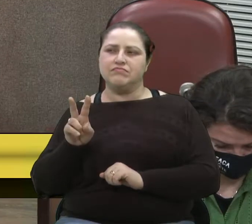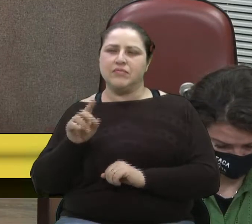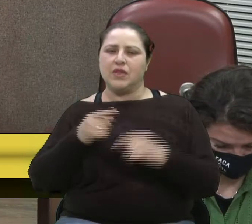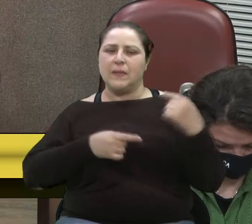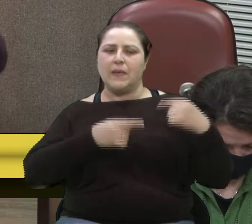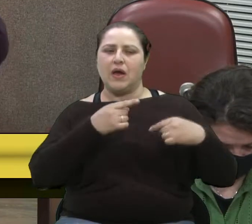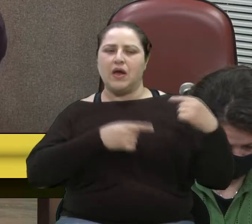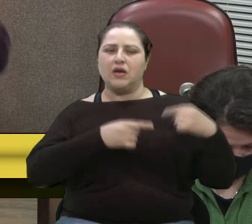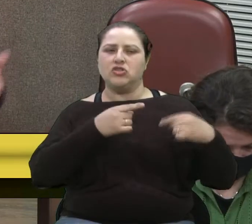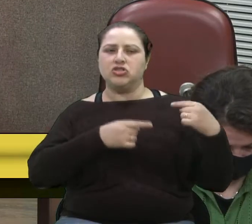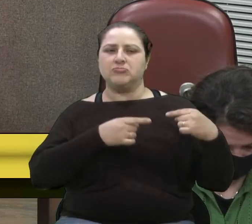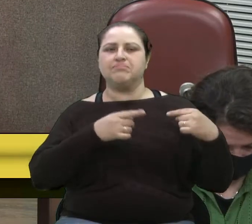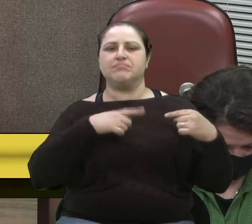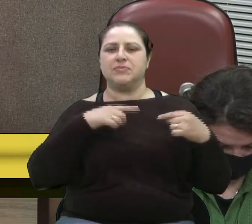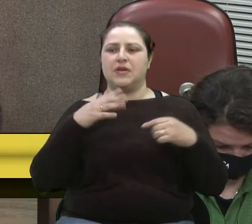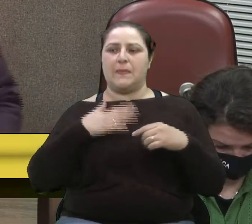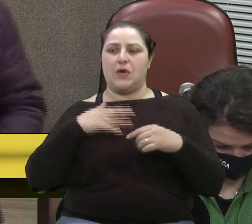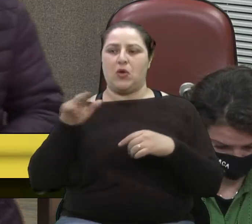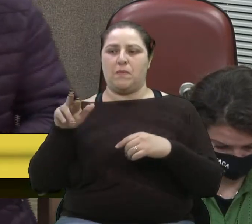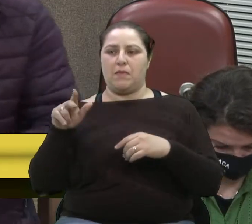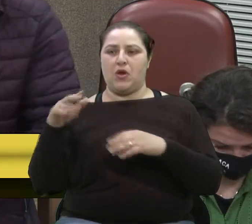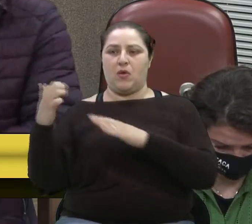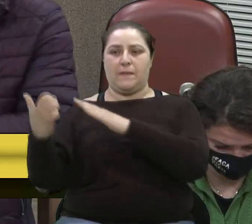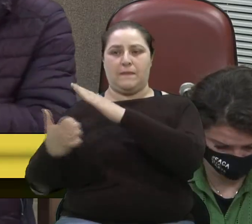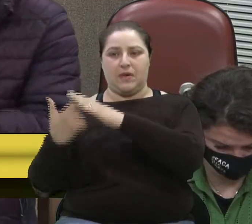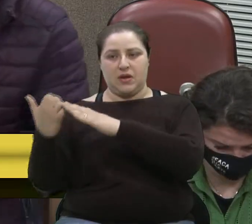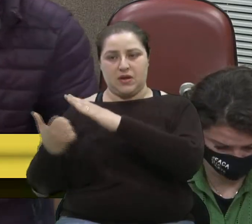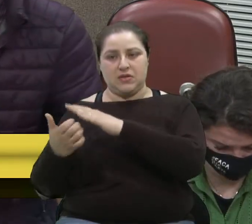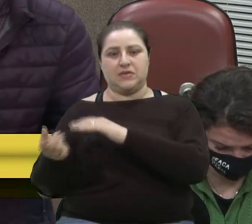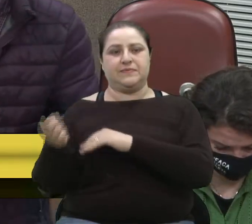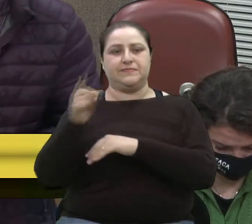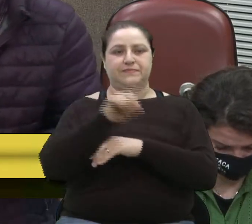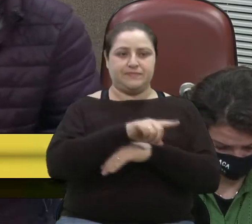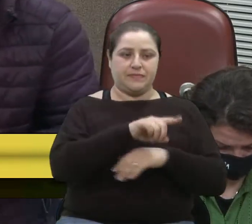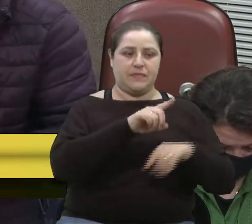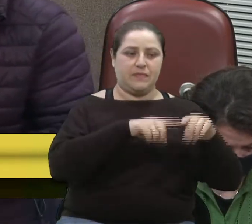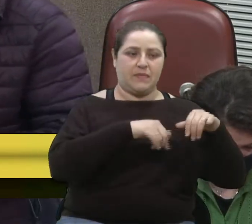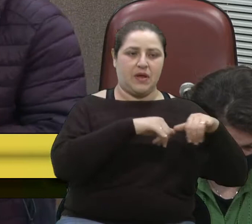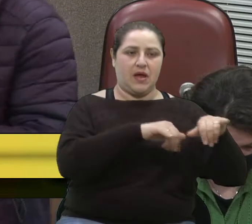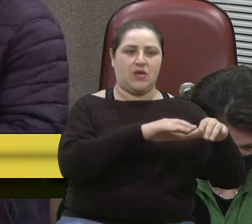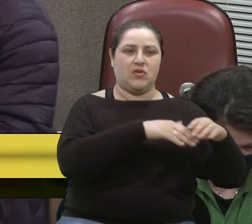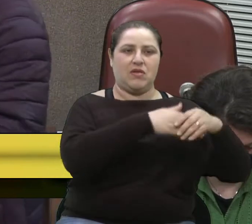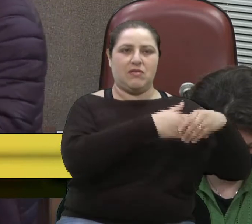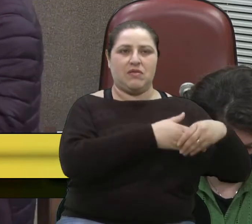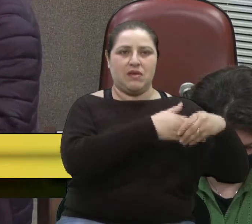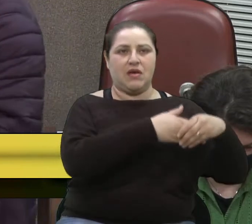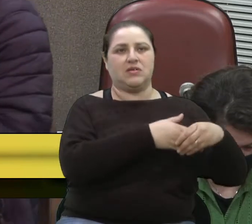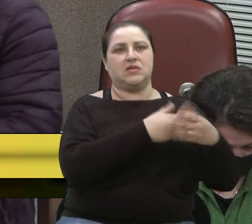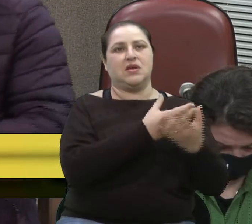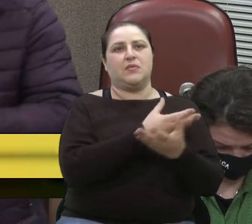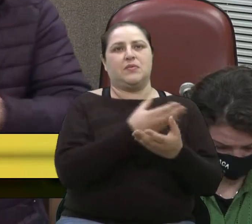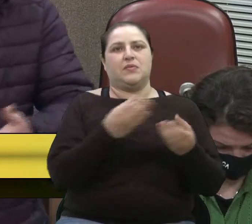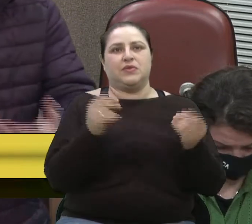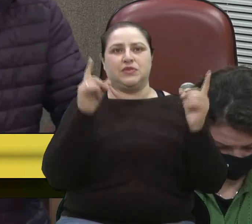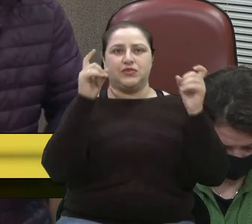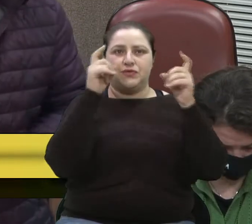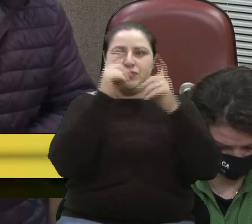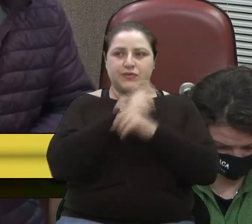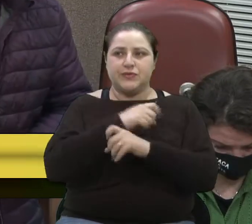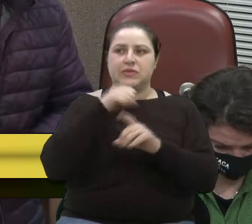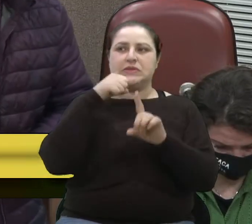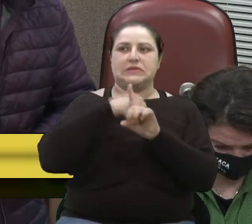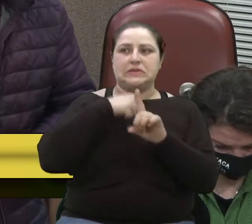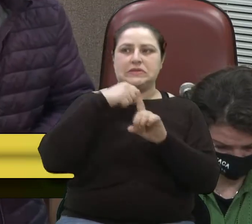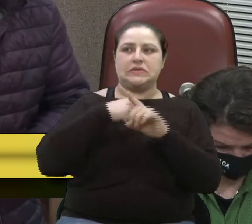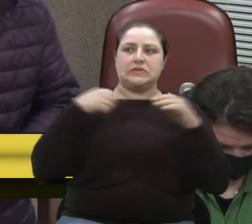tanto a empresa dos meus irmãos, como a empresa Andréassa, passou por muitas dificuldades ao longo da